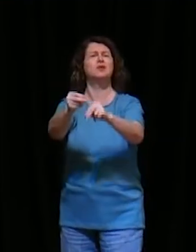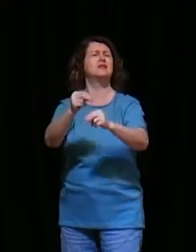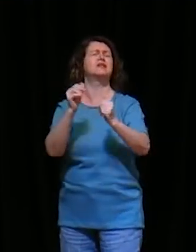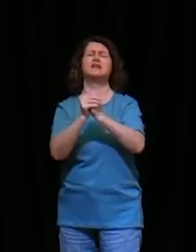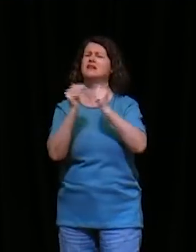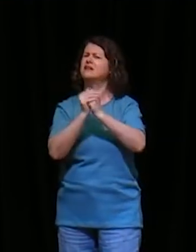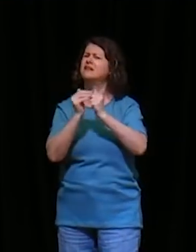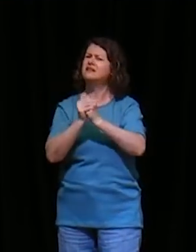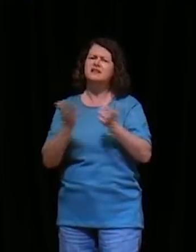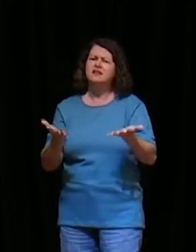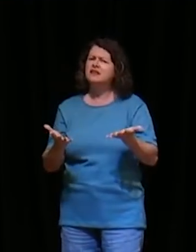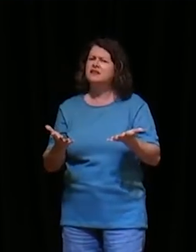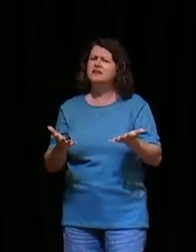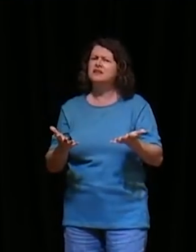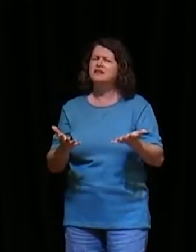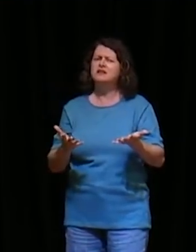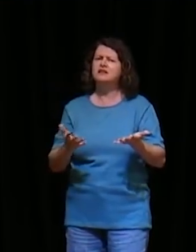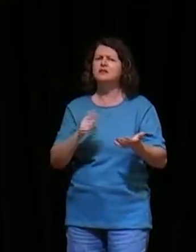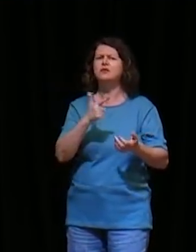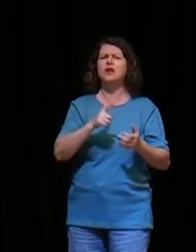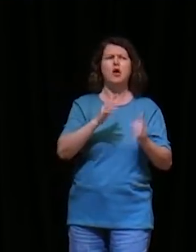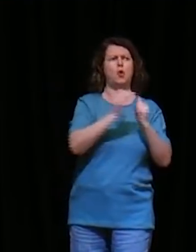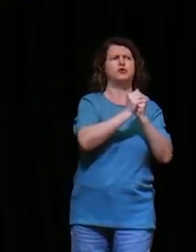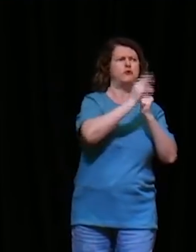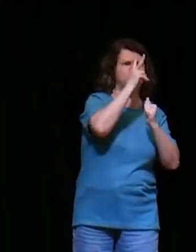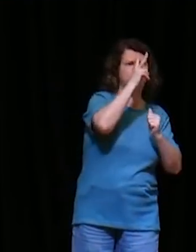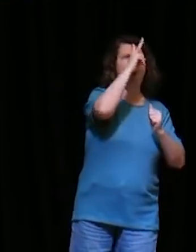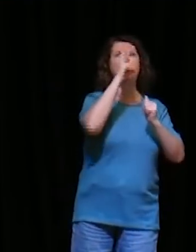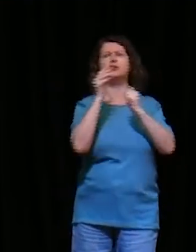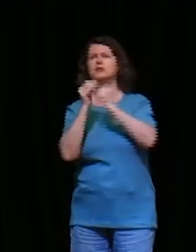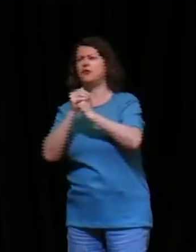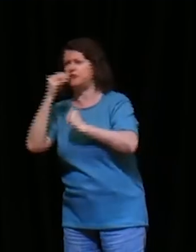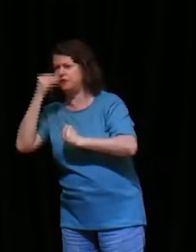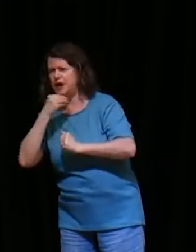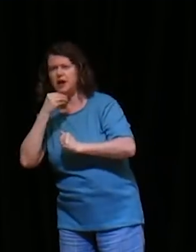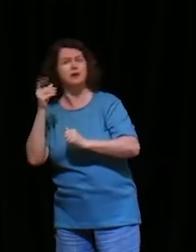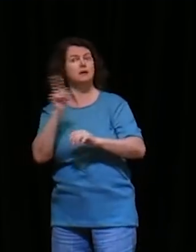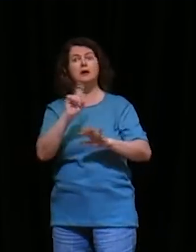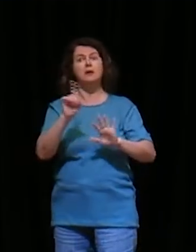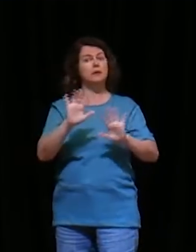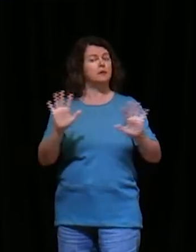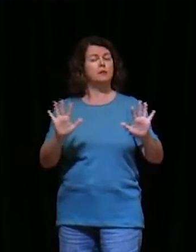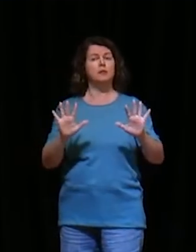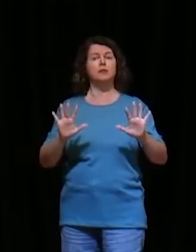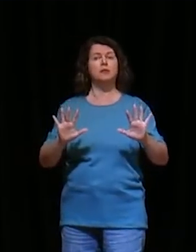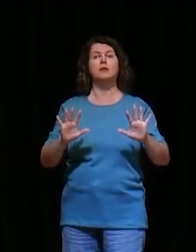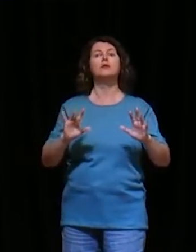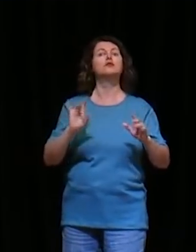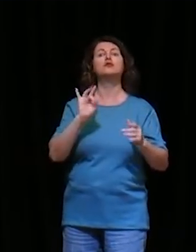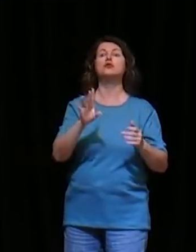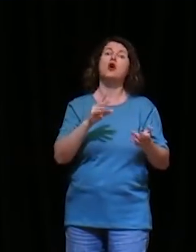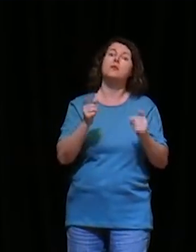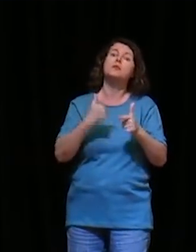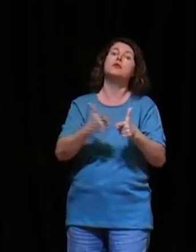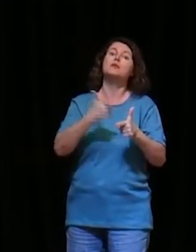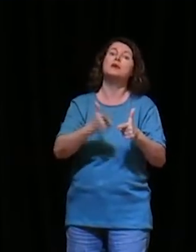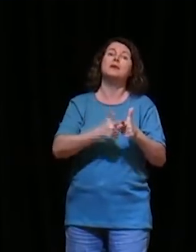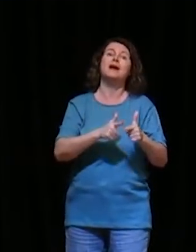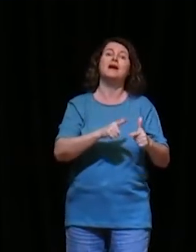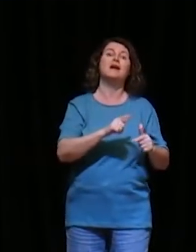uma oração que não foi feita, toda oração que é feita, ela tem um poder, toda oração que você faz, por mais,